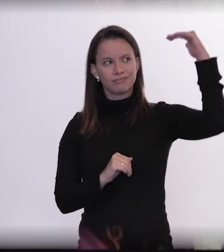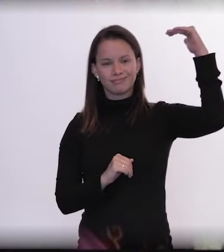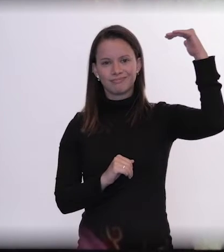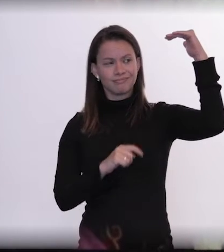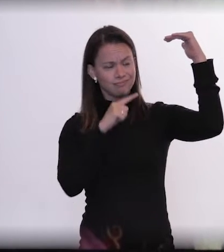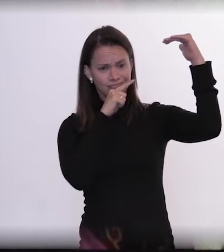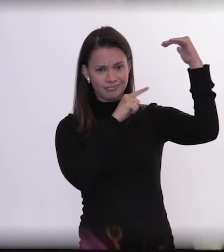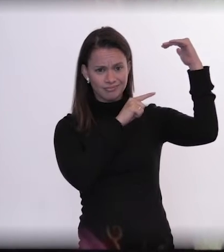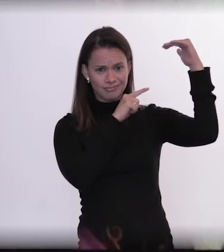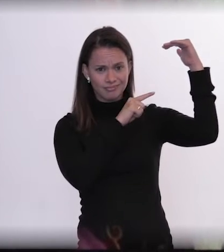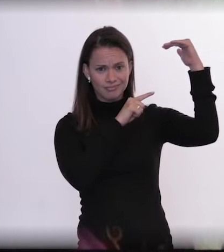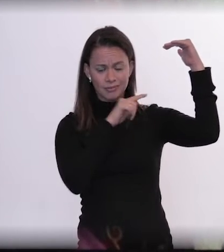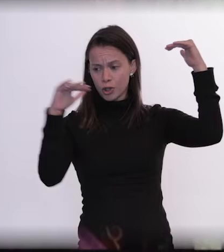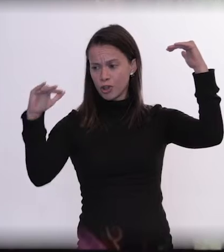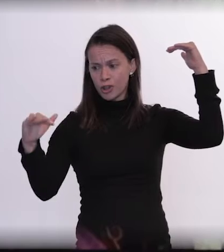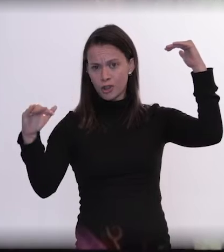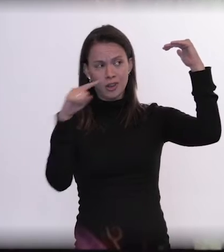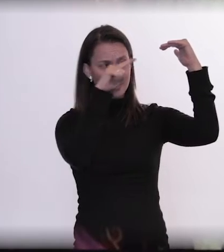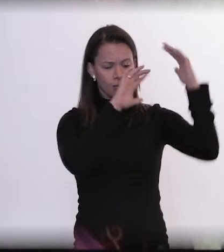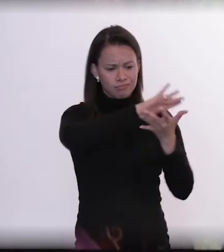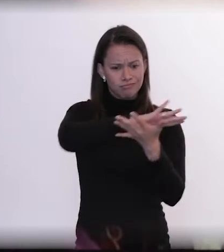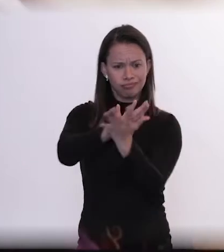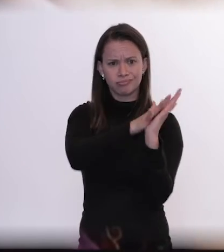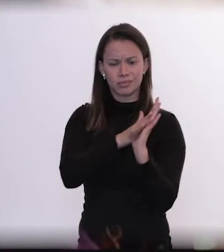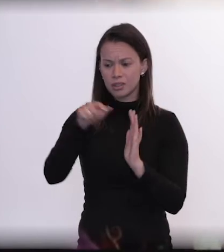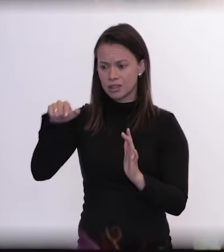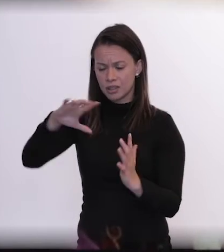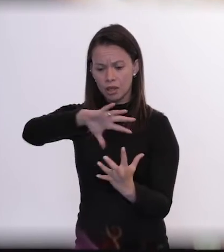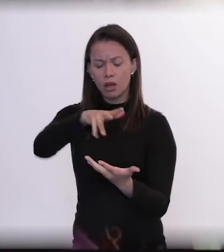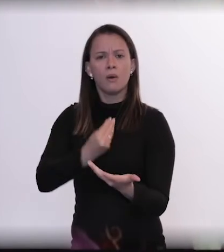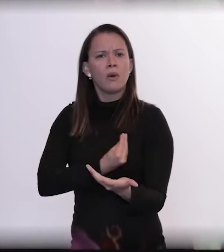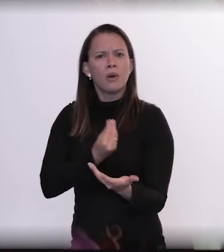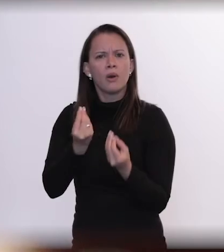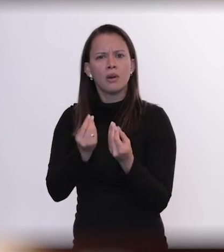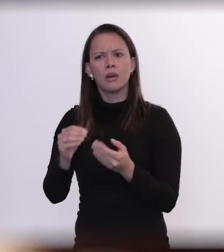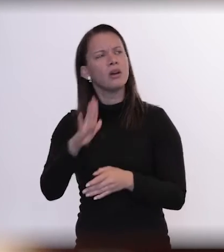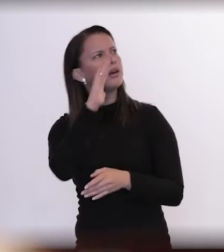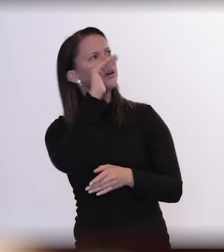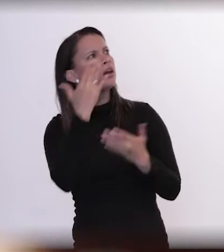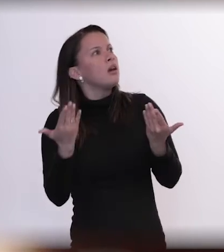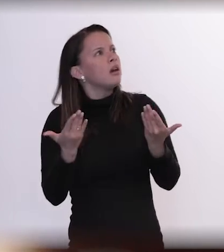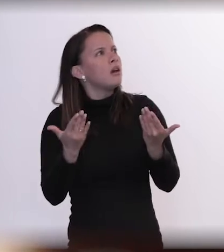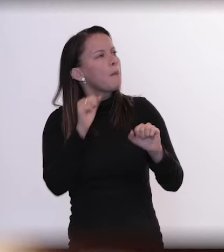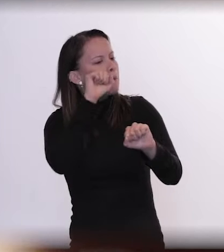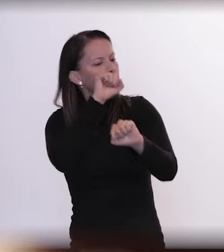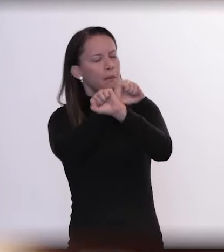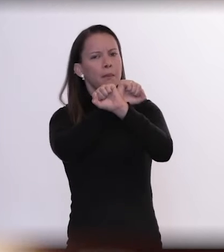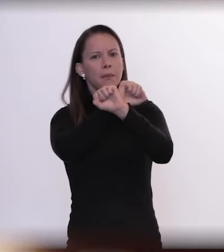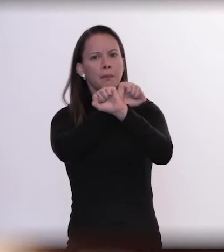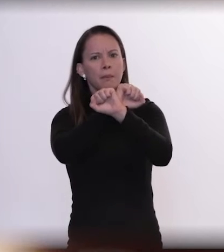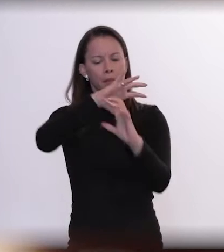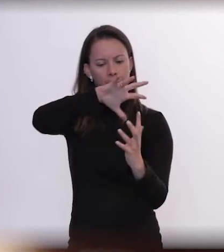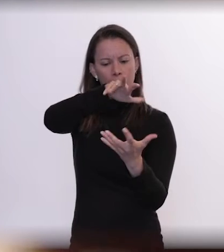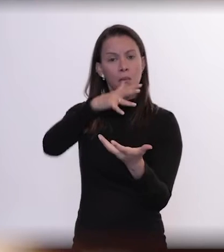estão destruindo o mundo que os filhotes vão viver. E são os filhotes que têm que dizer para de destruir o mundo onde eu vou viver.